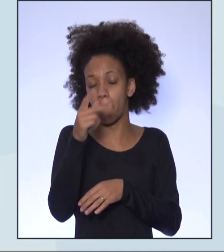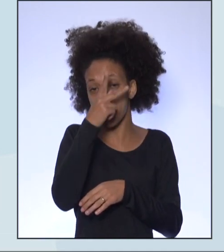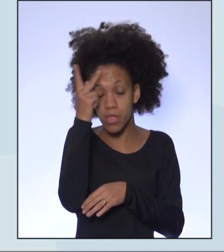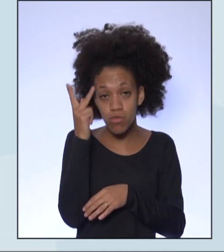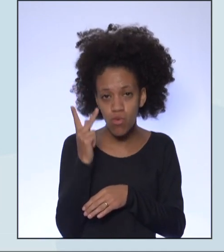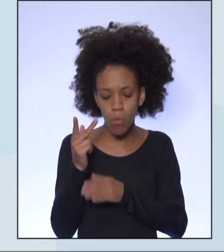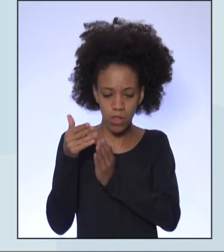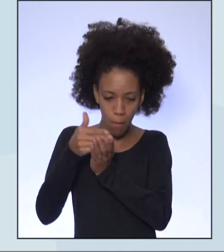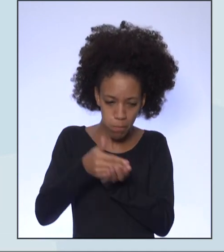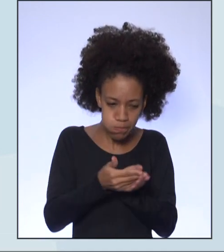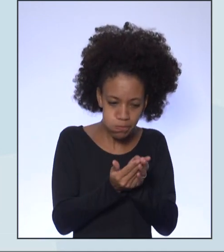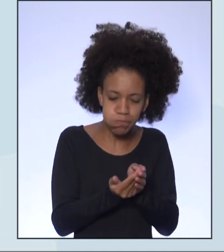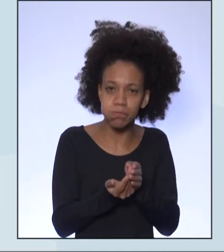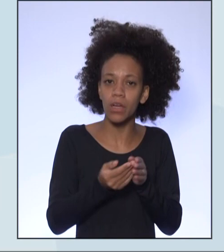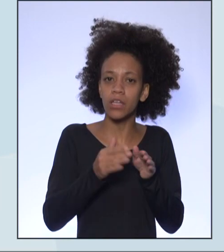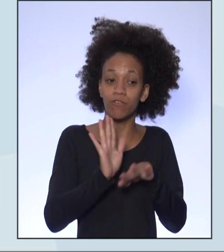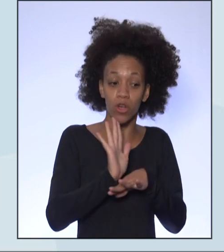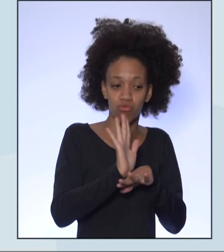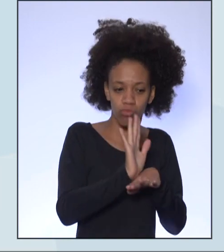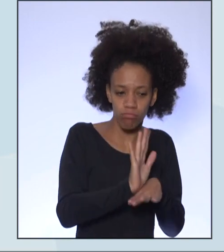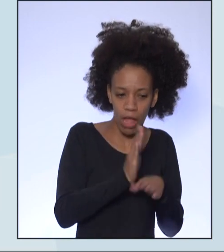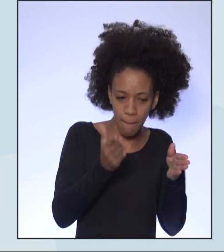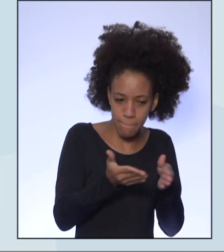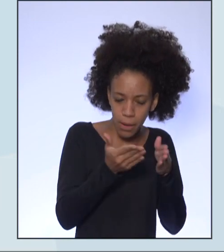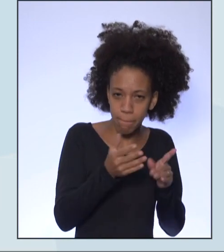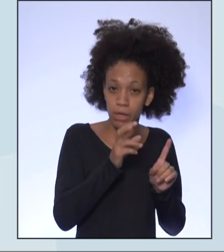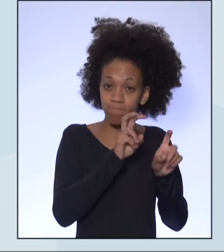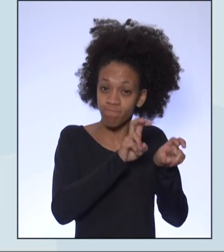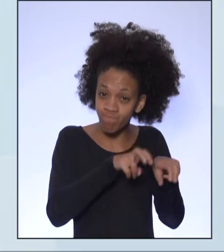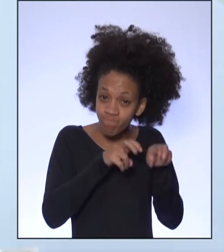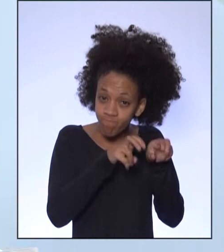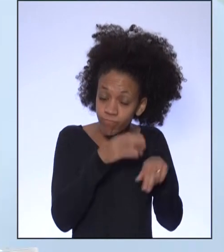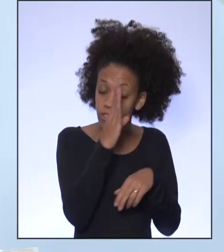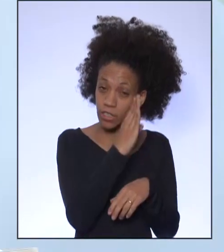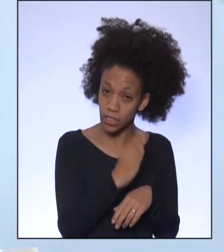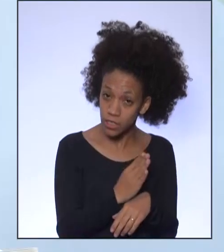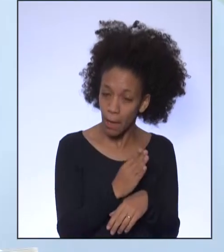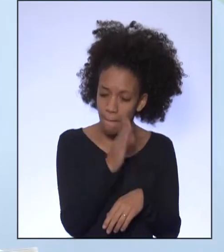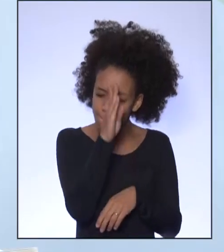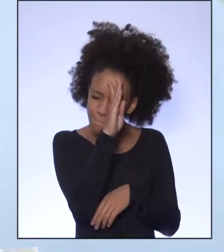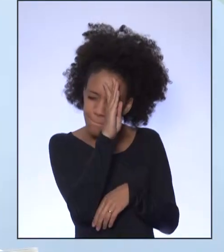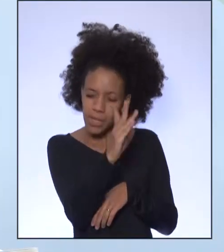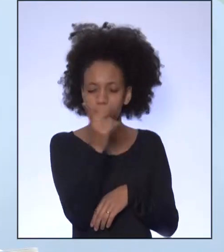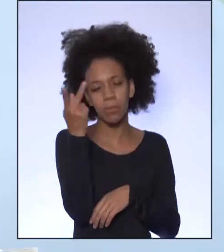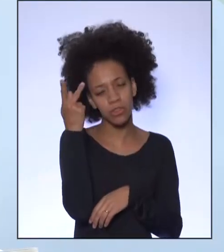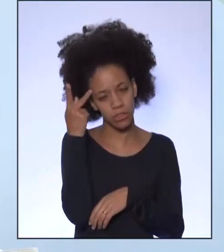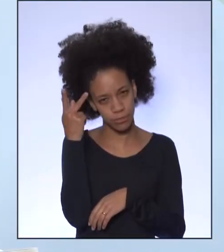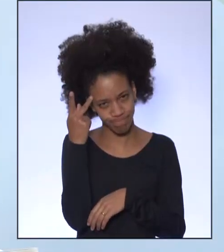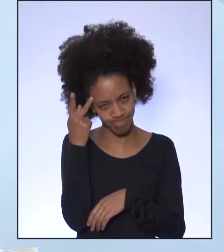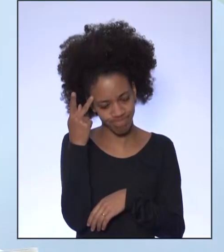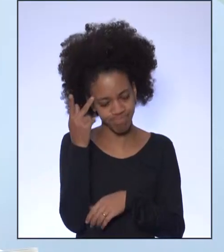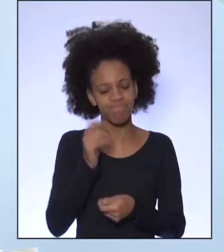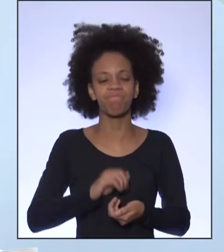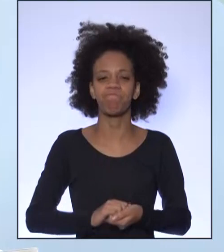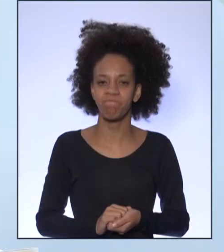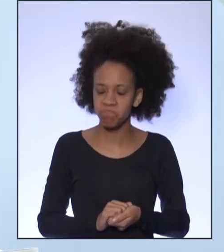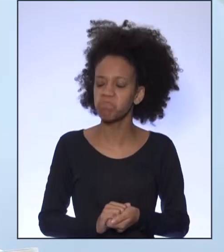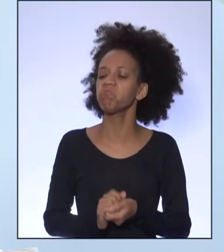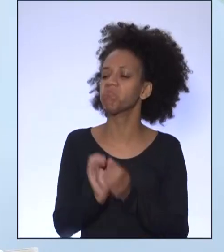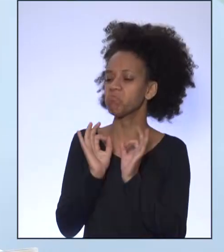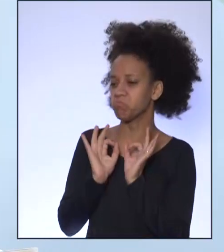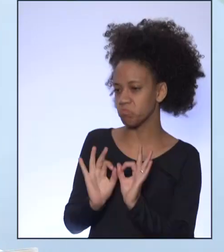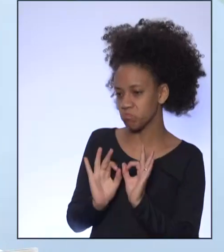aqui no estado de São Paulo. Isso mesmo, professora Milene. Então, voltamos aqui para o estúdio. São dois